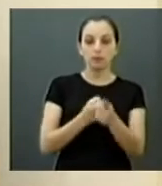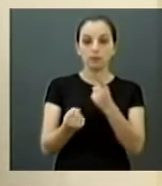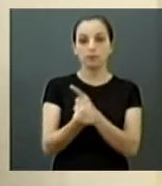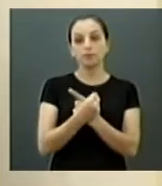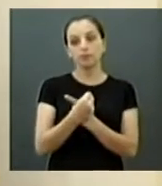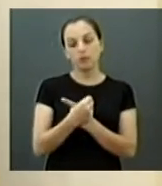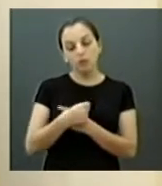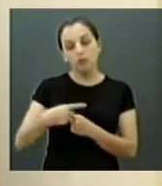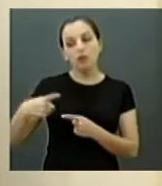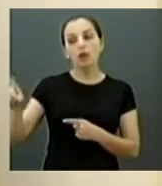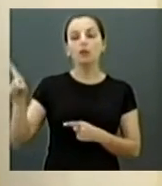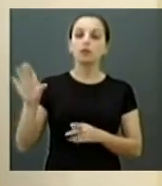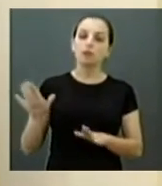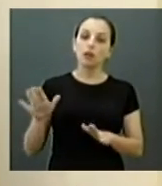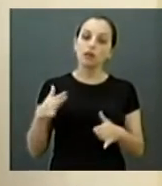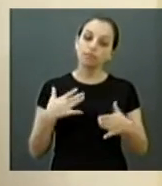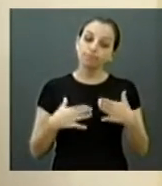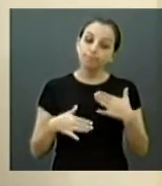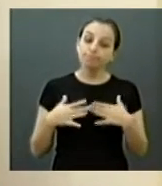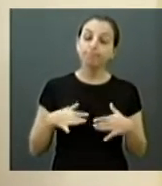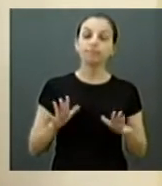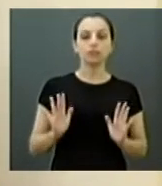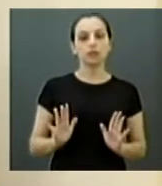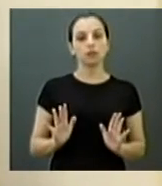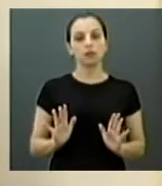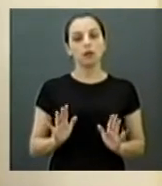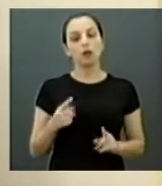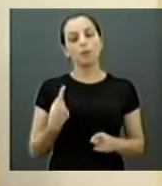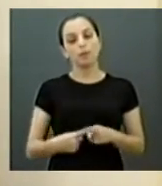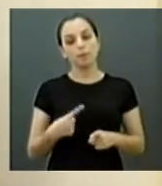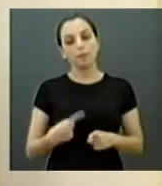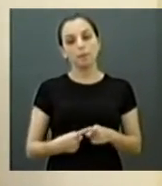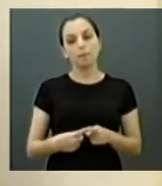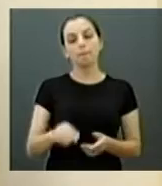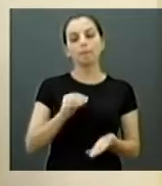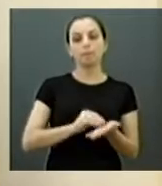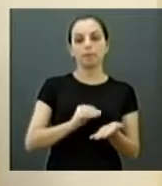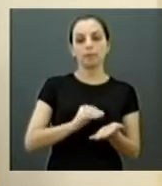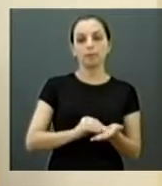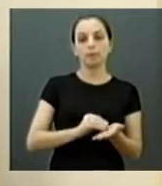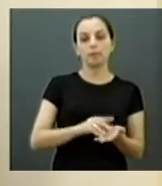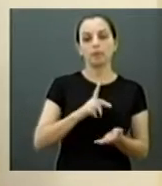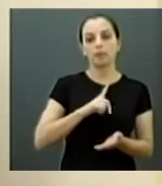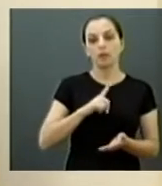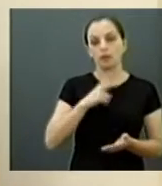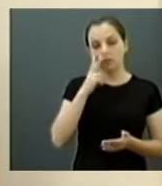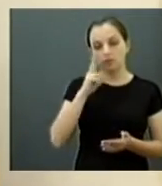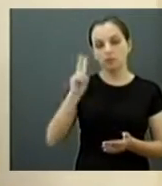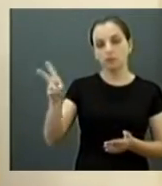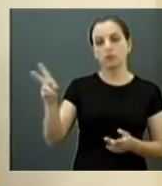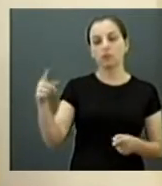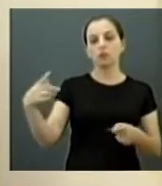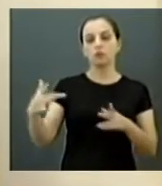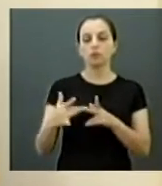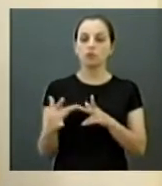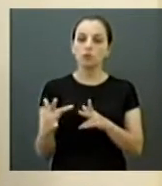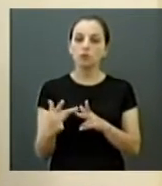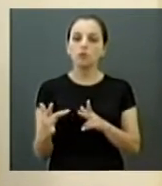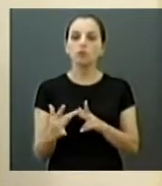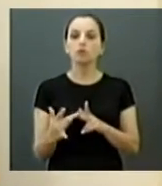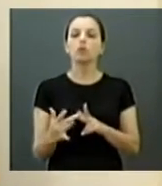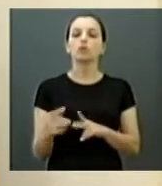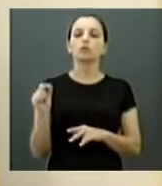animada, porque ainda que o secretário tenha uma visão, que eu tenho acordo, que